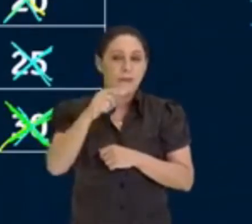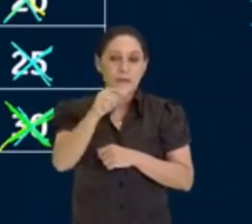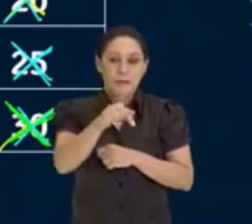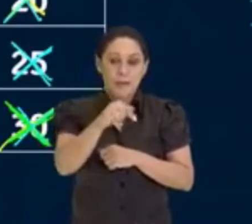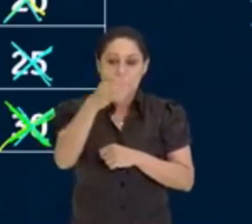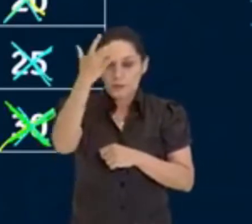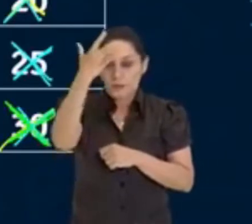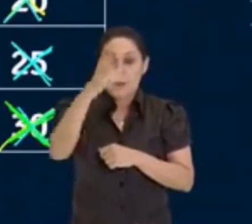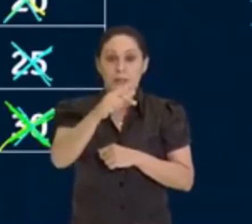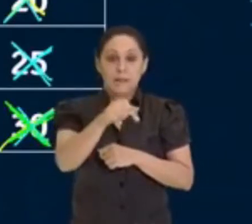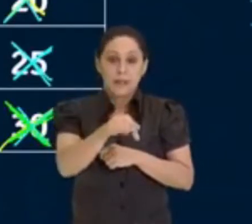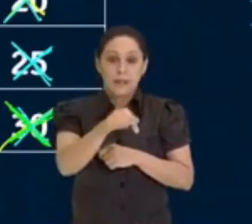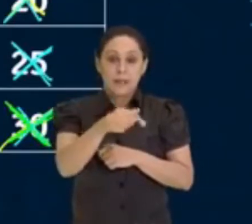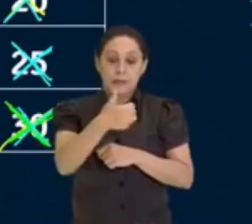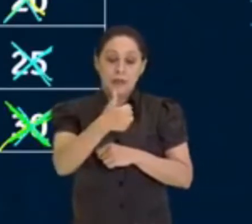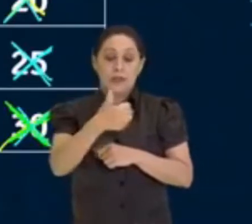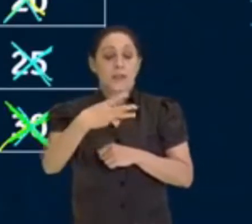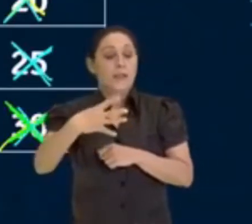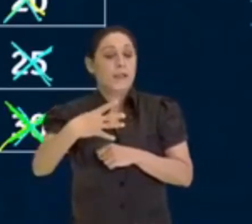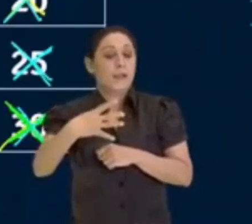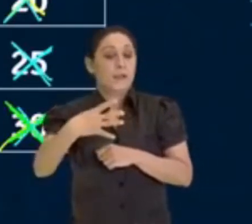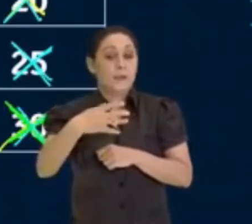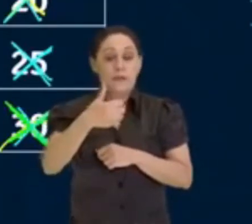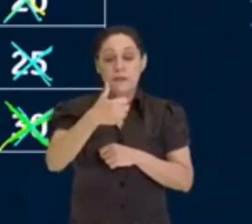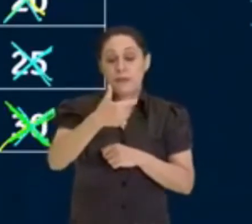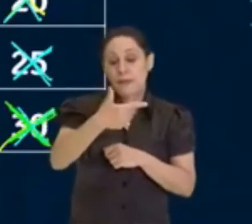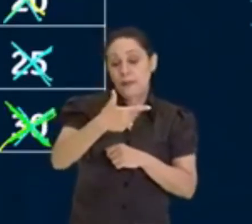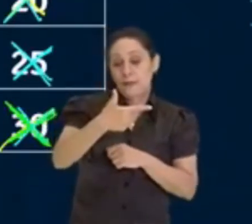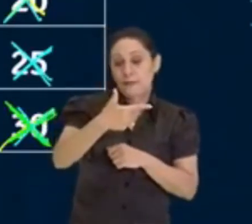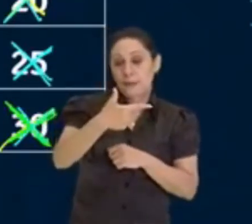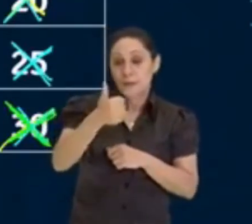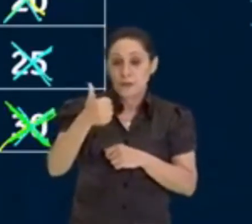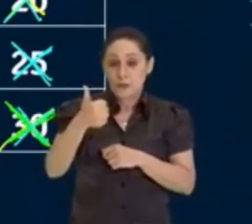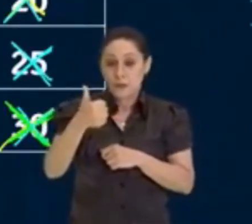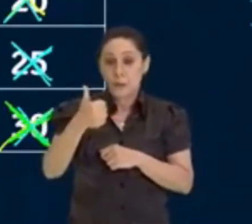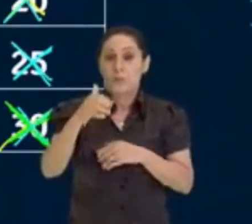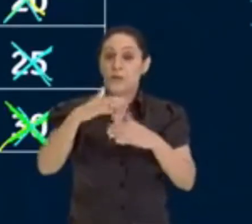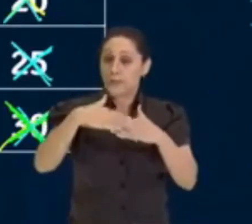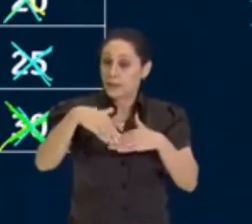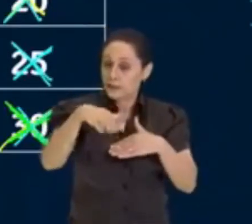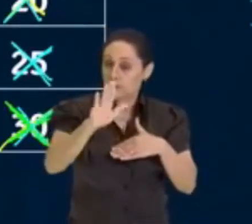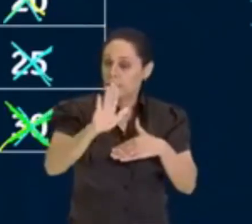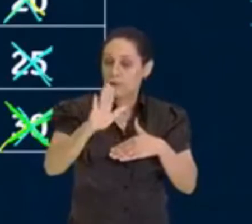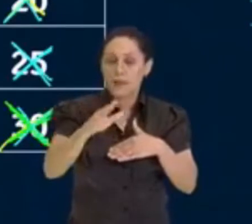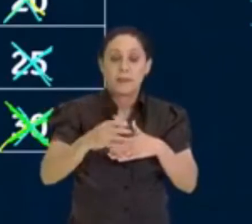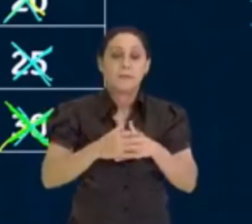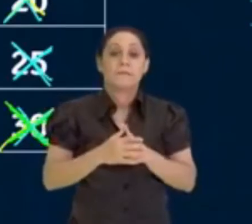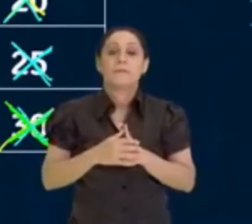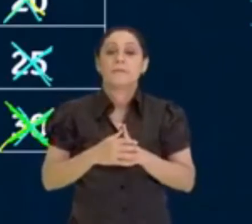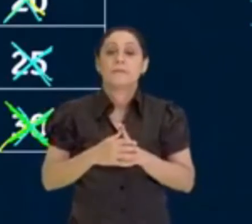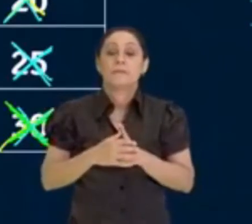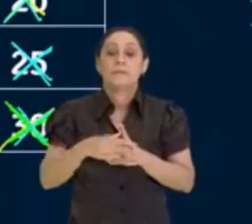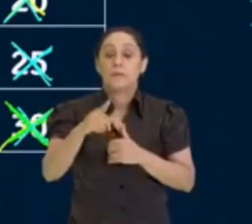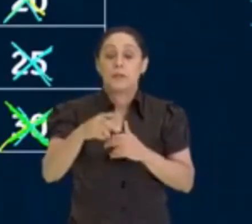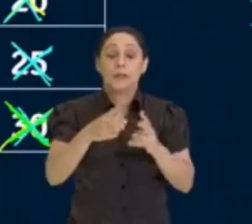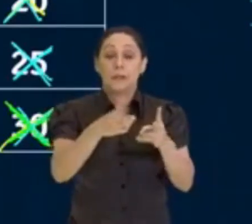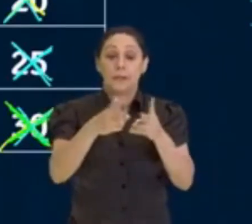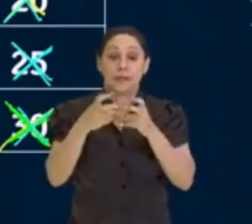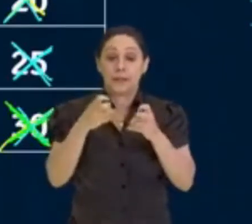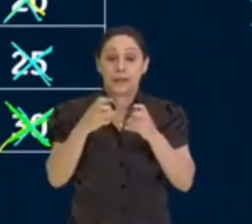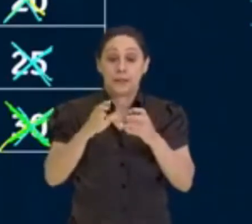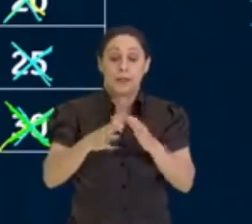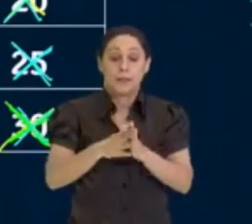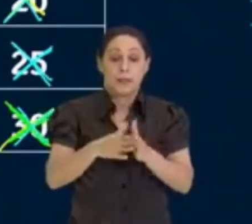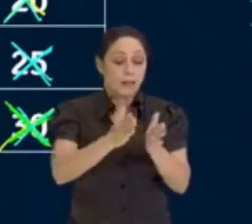7, 14, 21. E assim, infinitamente, ó. Você vai perceber que a partir do